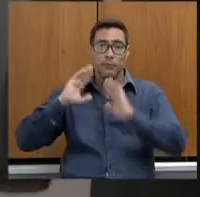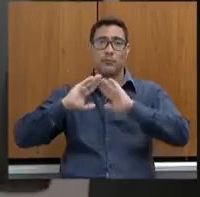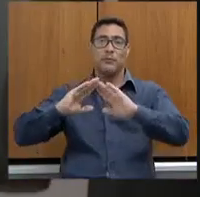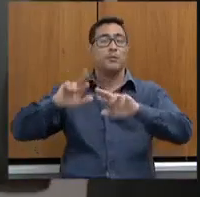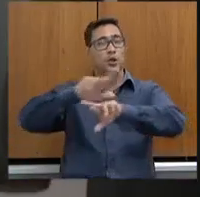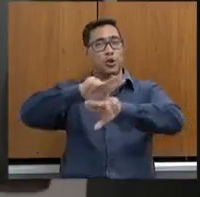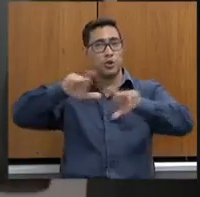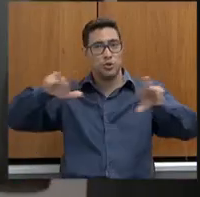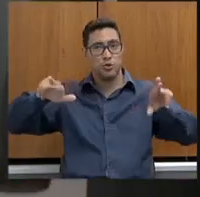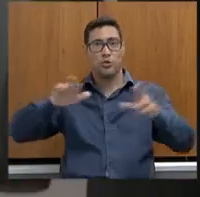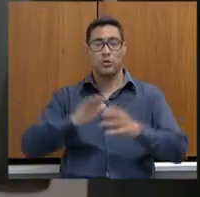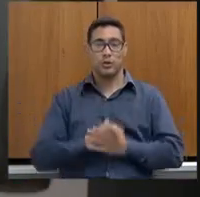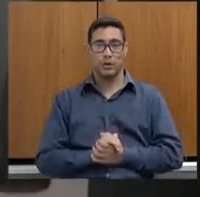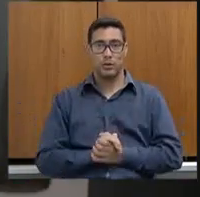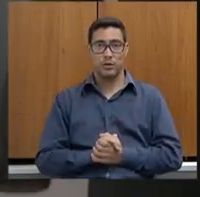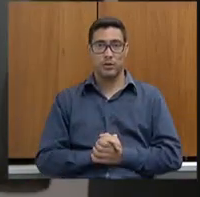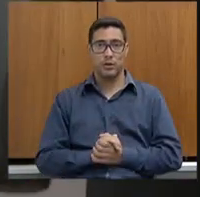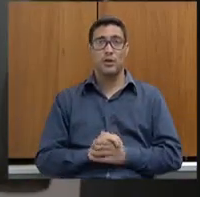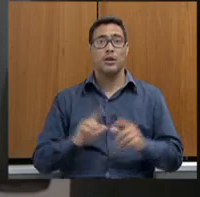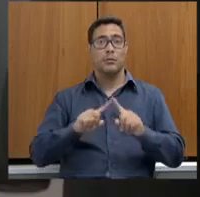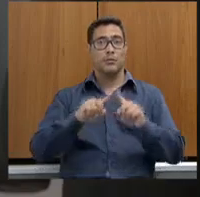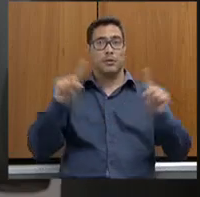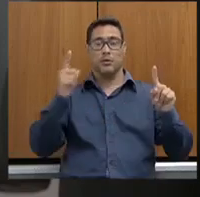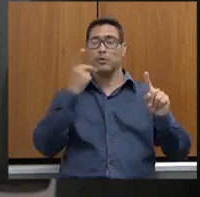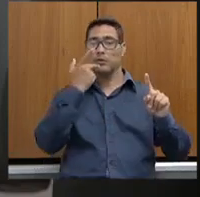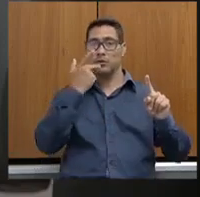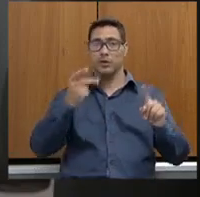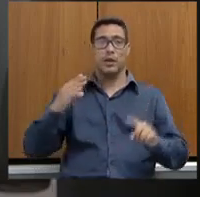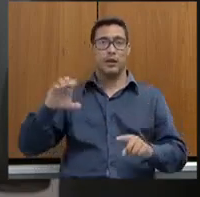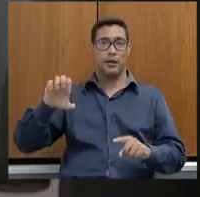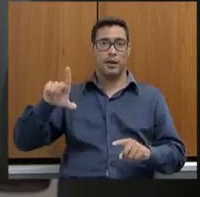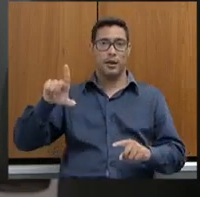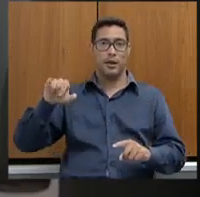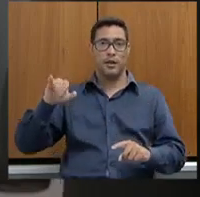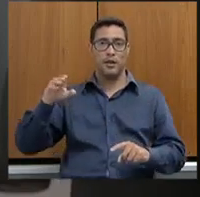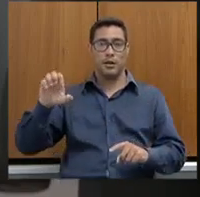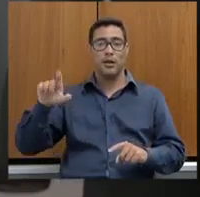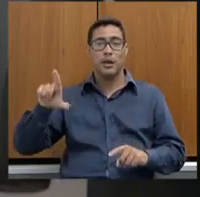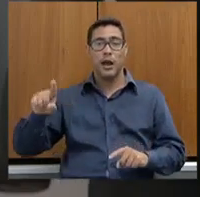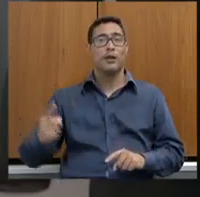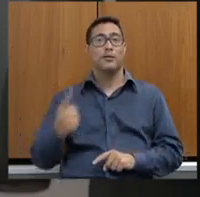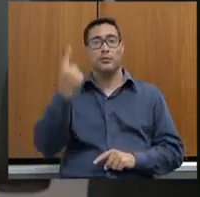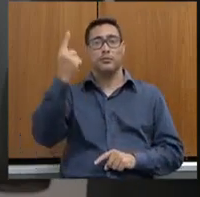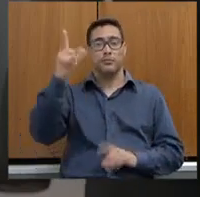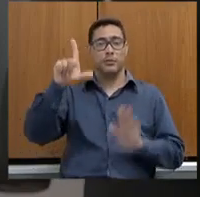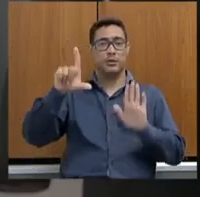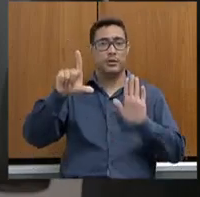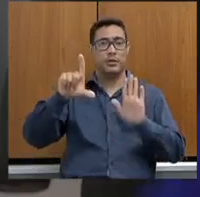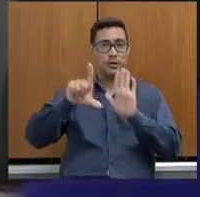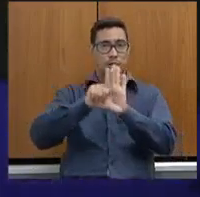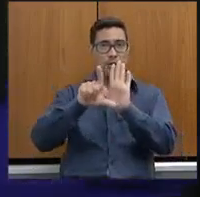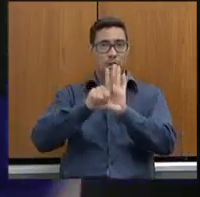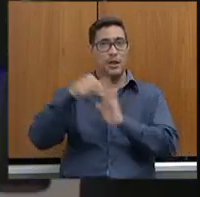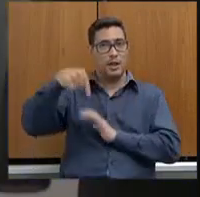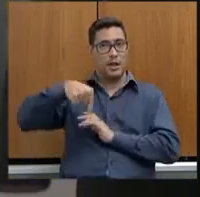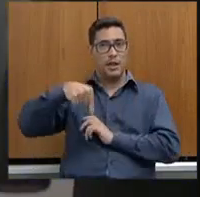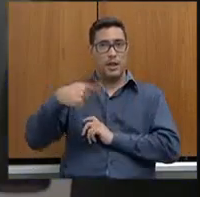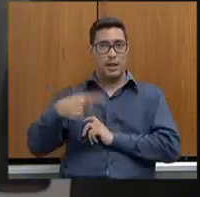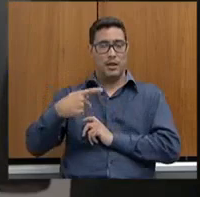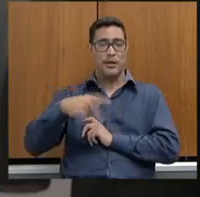E é óbvio, eu disse aqui para a Celise, a primeira lei que tratou de integração nessa casa e que foi vista